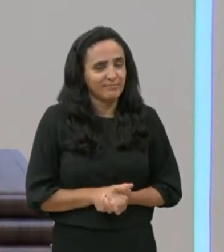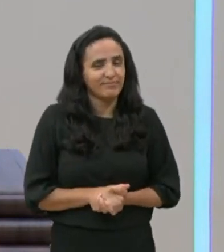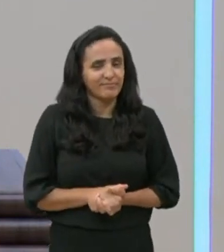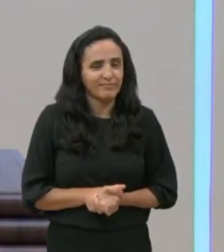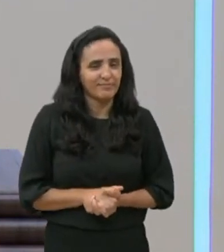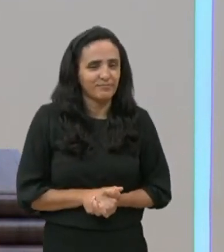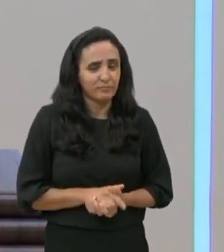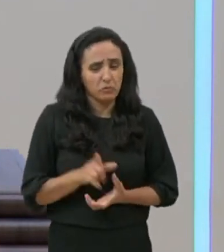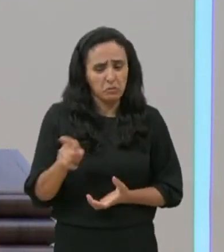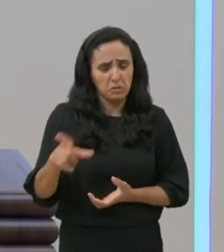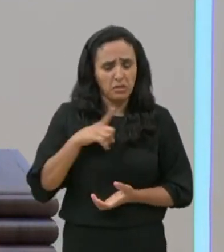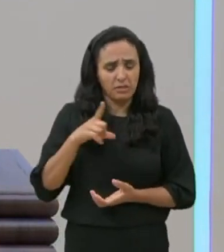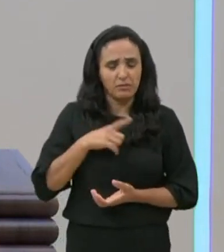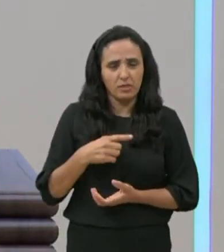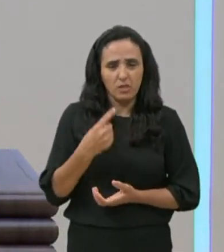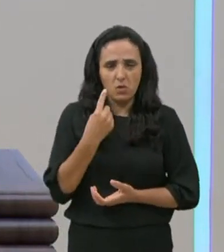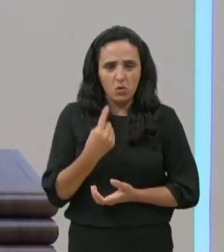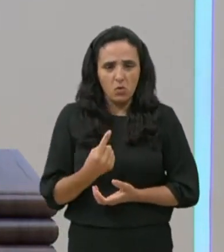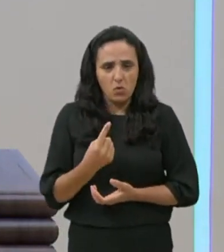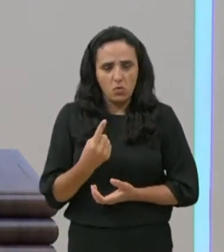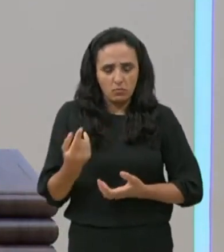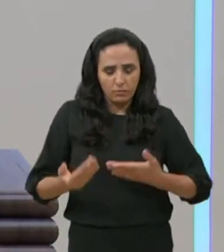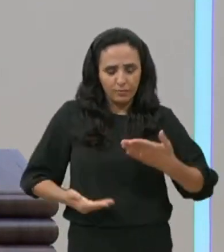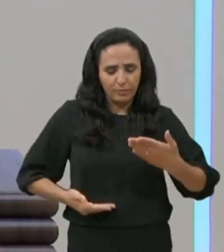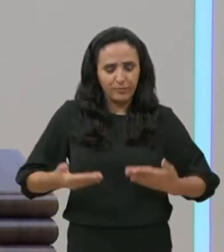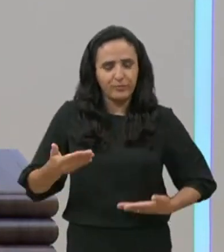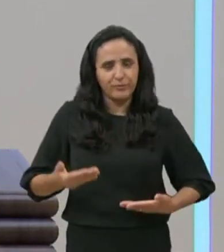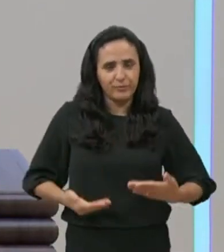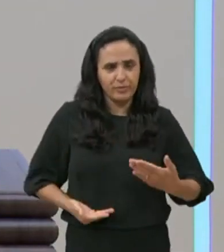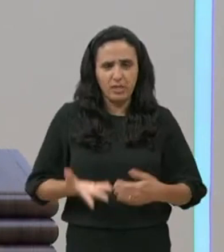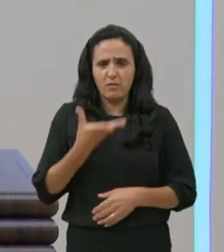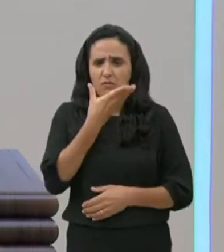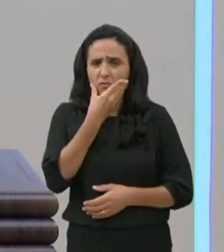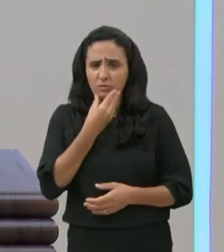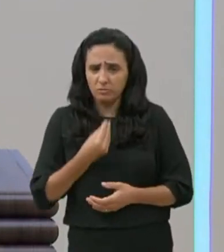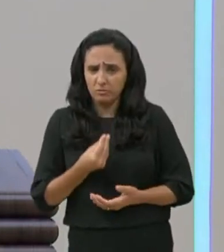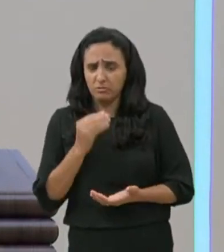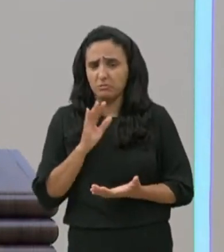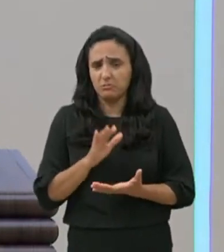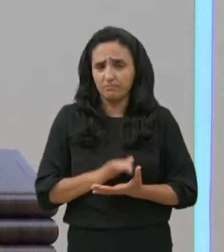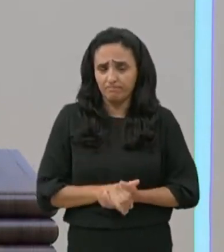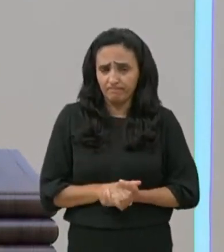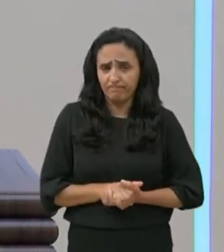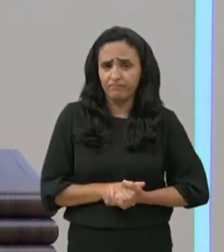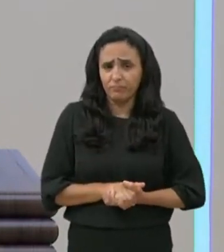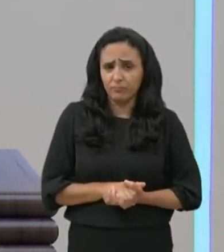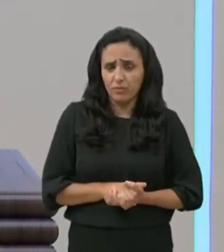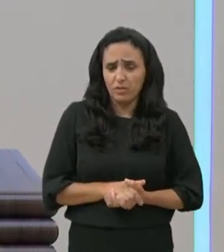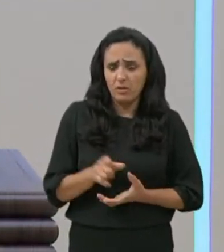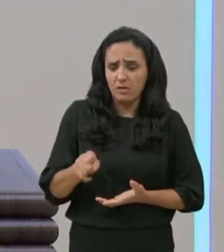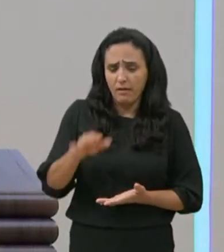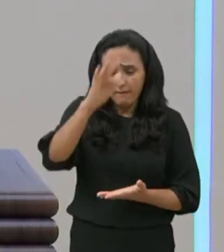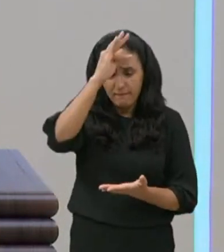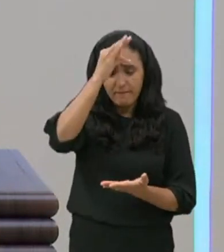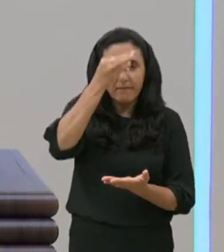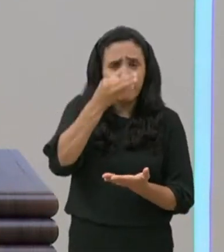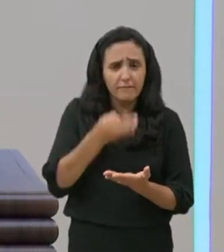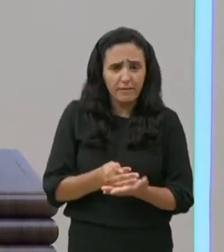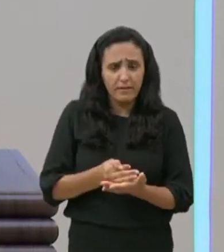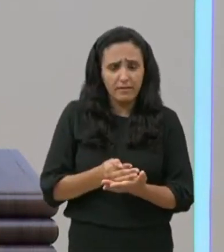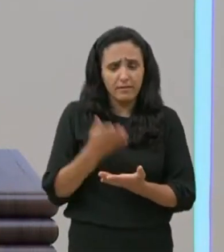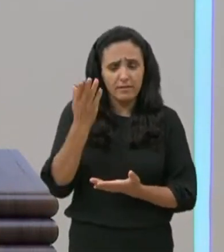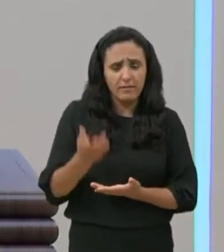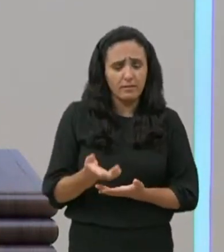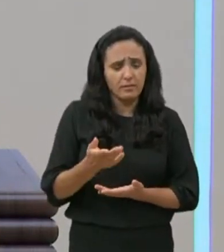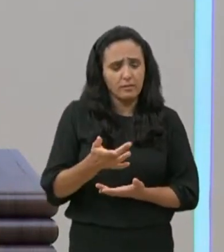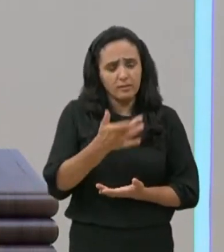deste homem, que era um centurião, apenas pela sua fé. Nós